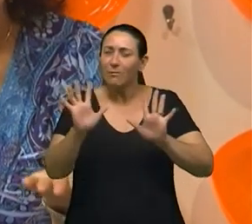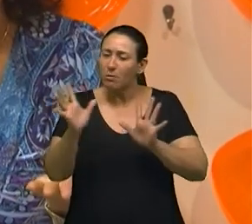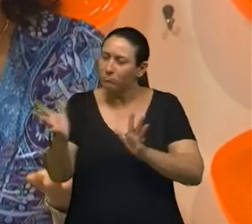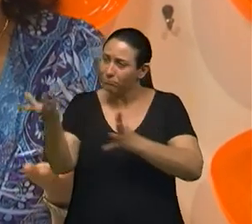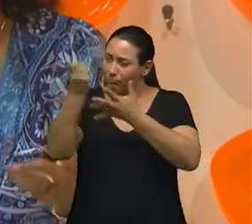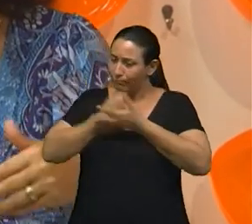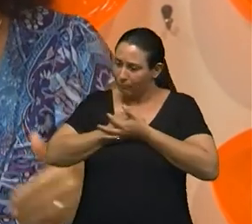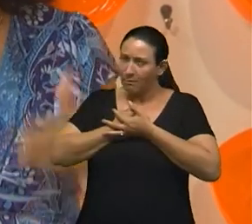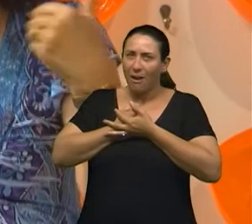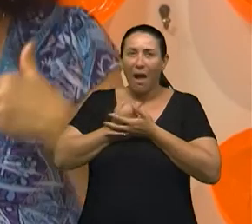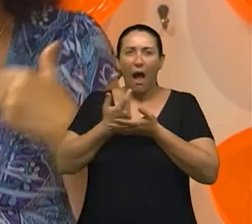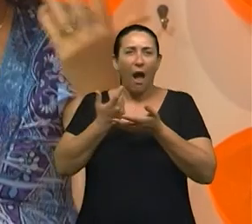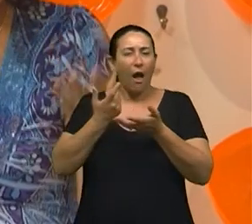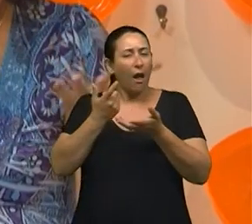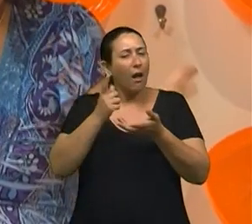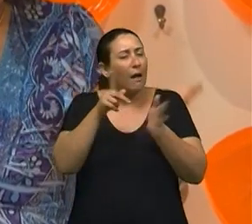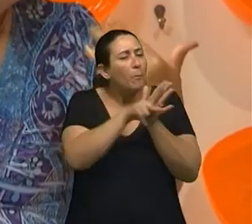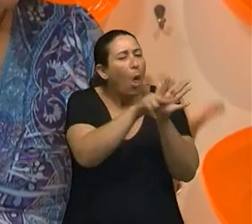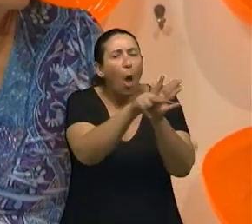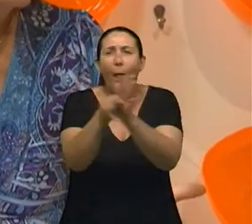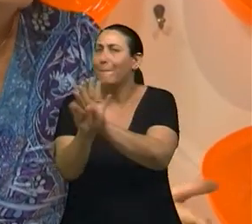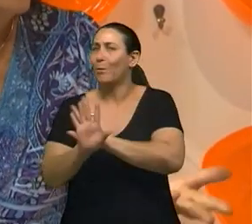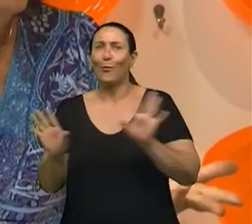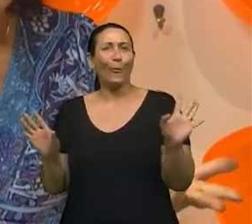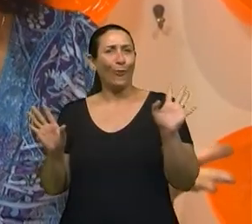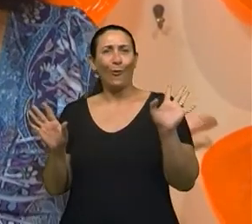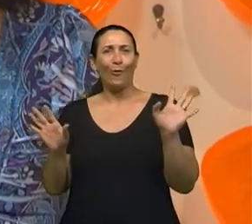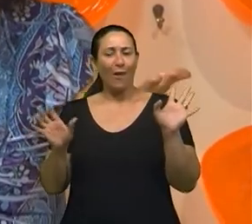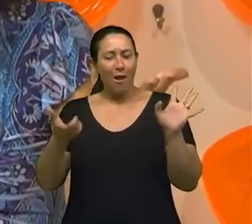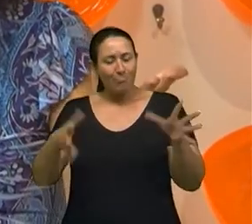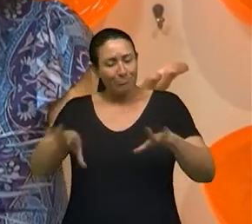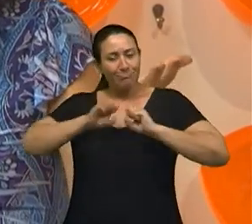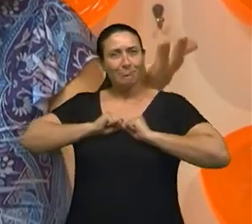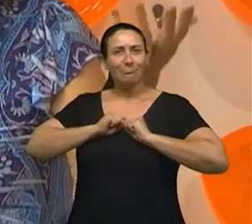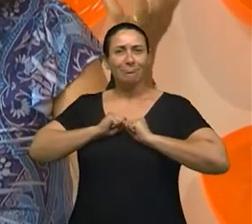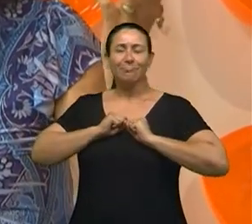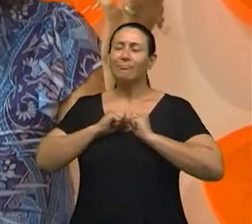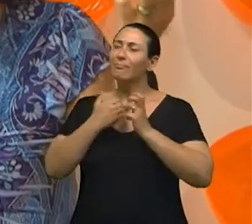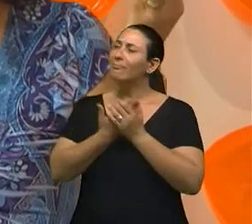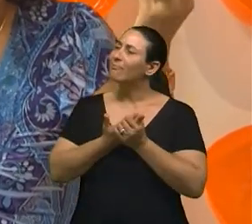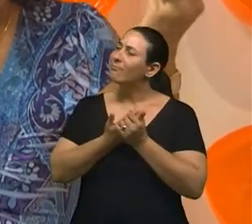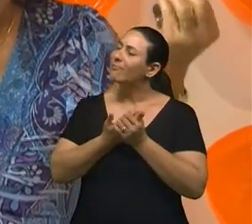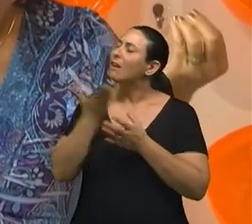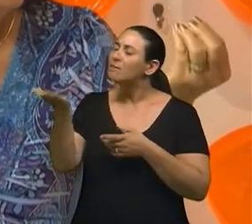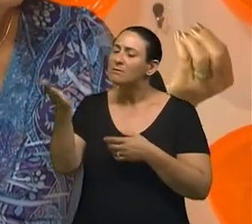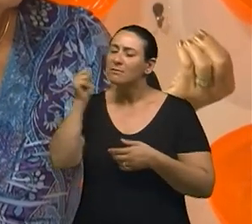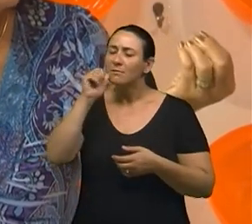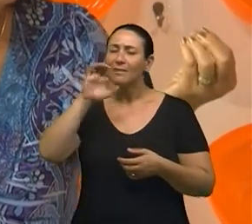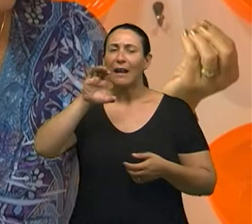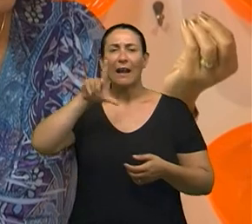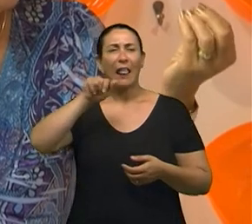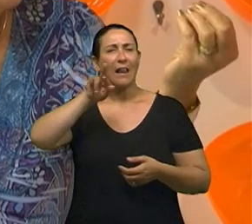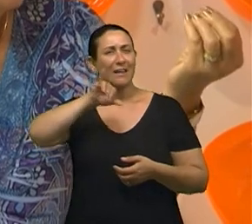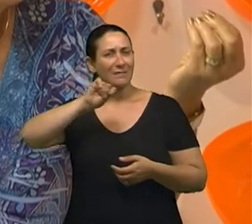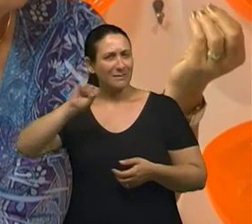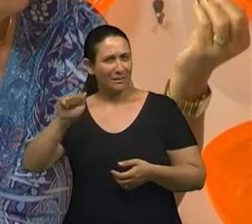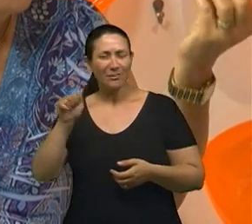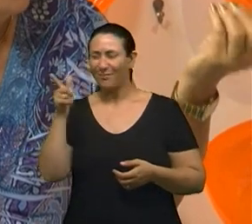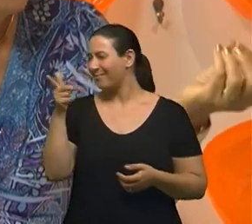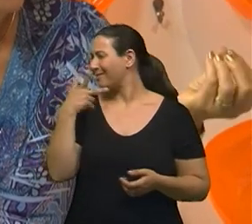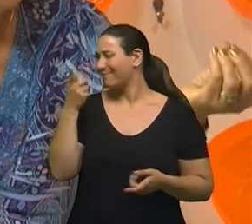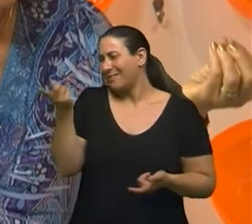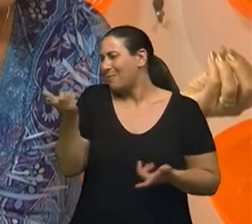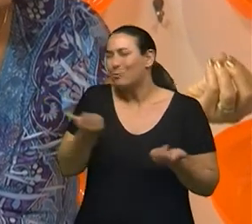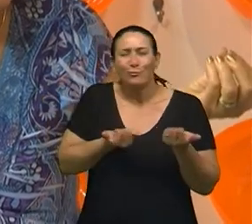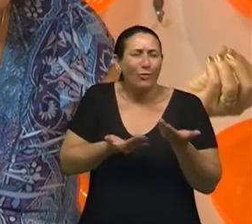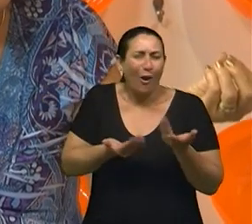dando o que acham bom pra eles. Não, cada um sabe o é bom pra si, né? Clarissa, eu queria que tu falasse um pouquinho mais dessa tua alegria. Tu é uma